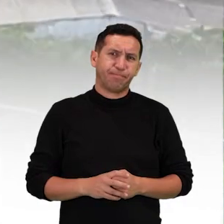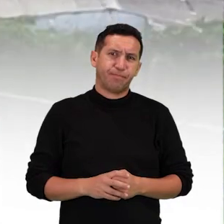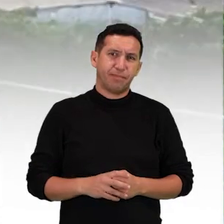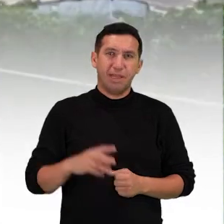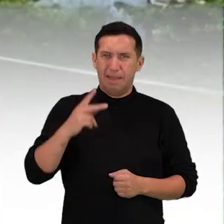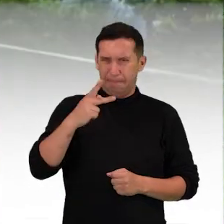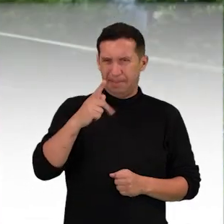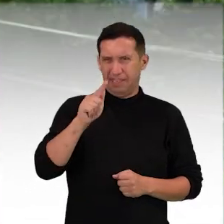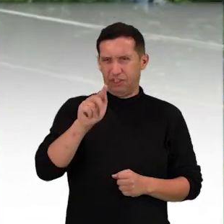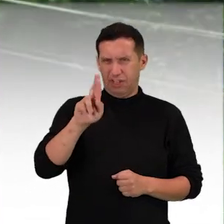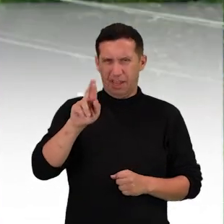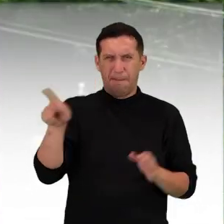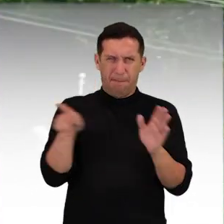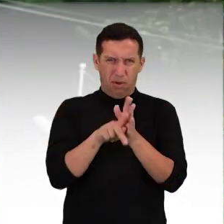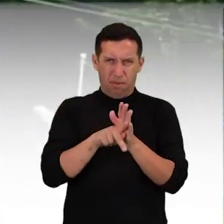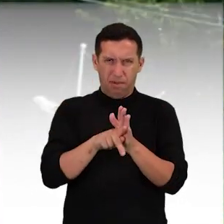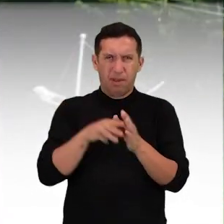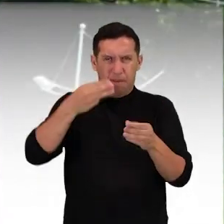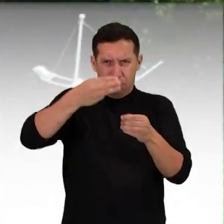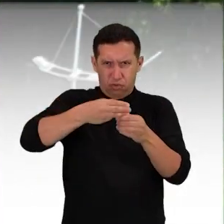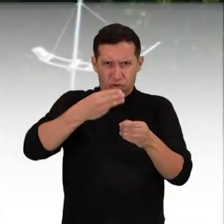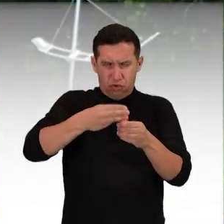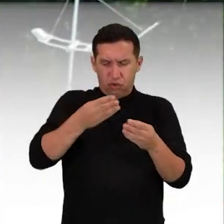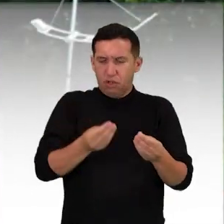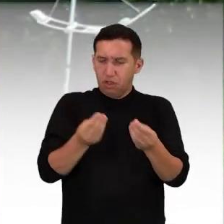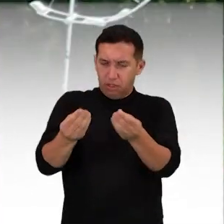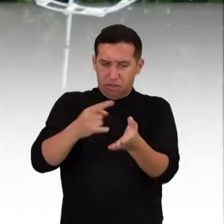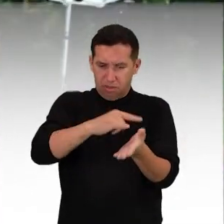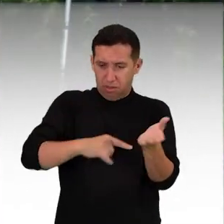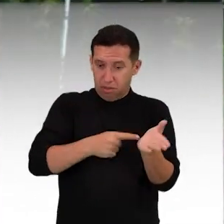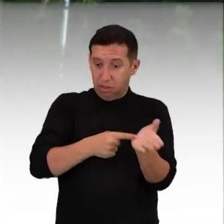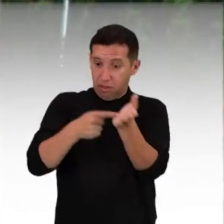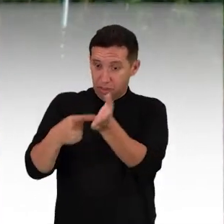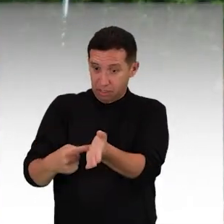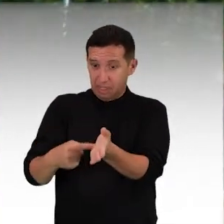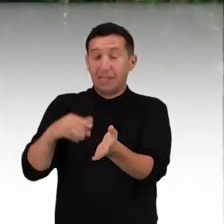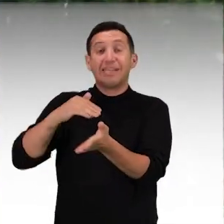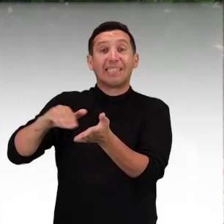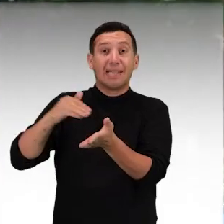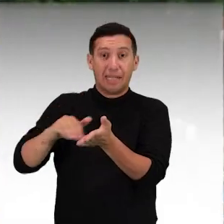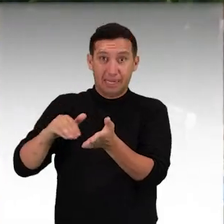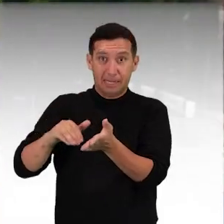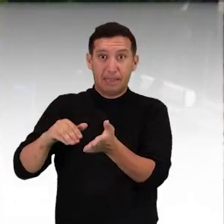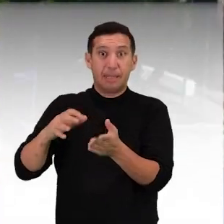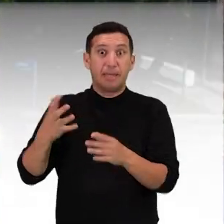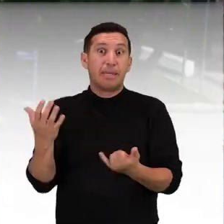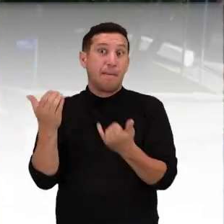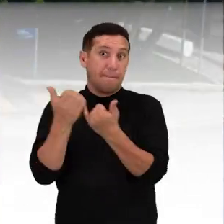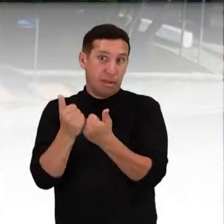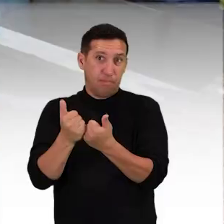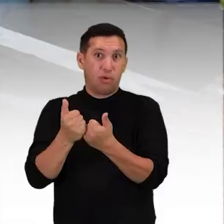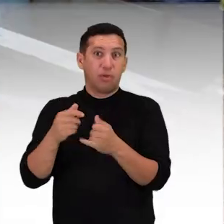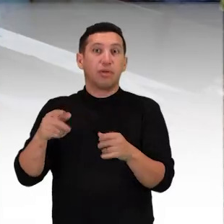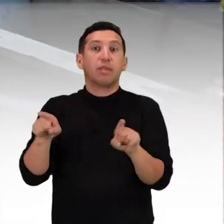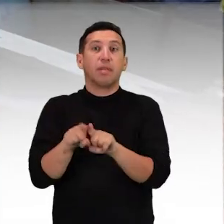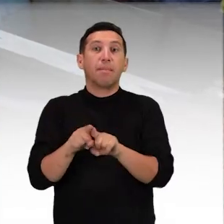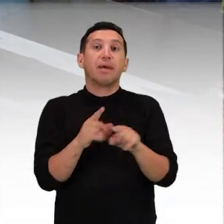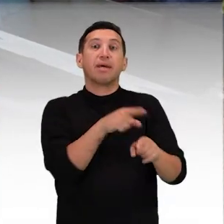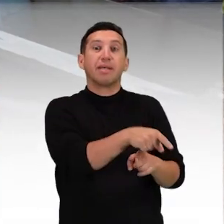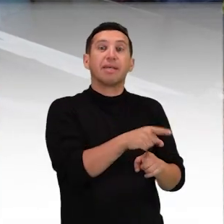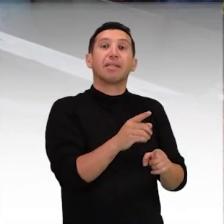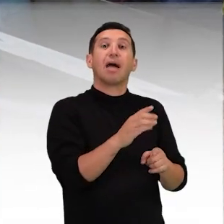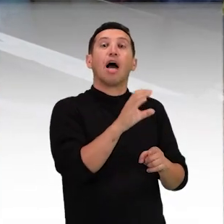A Procuradoria do município apresentou as autorizações tanto da Secretaria de Patrimônio da União como da